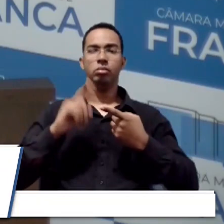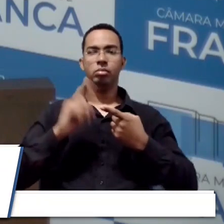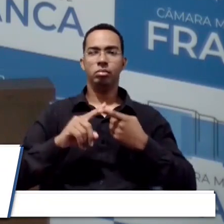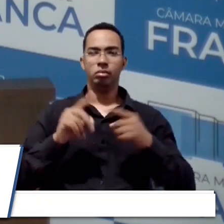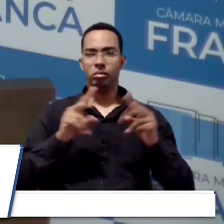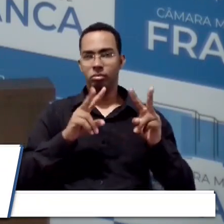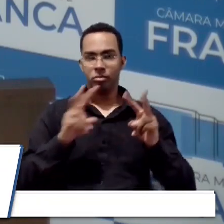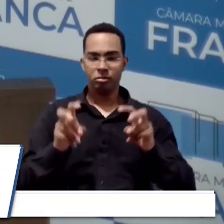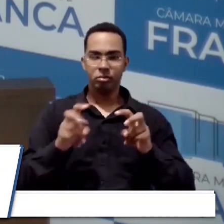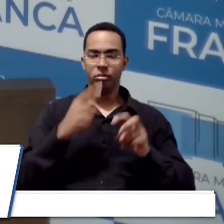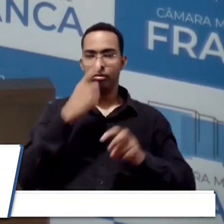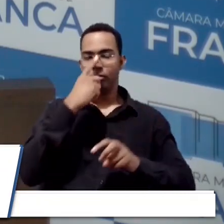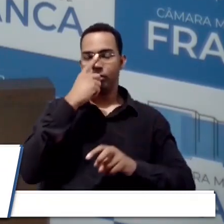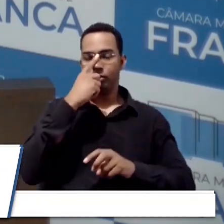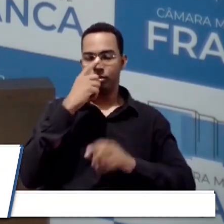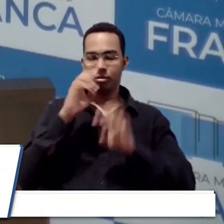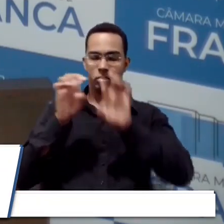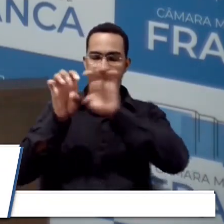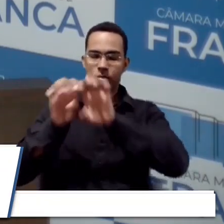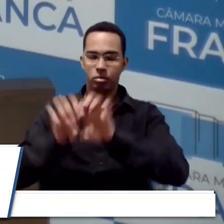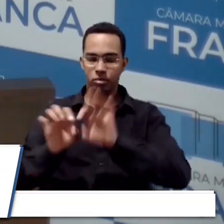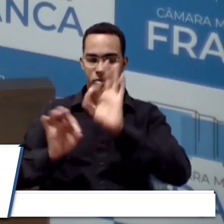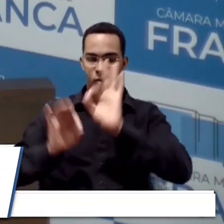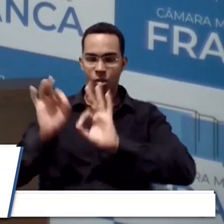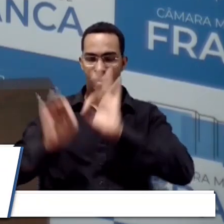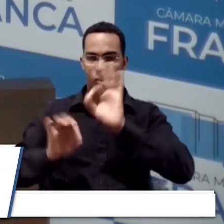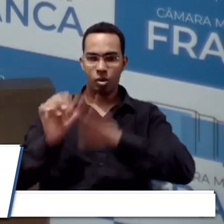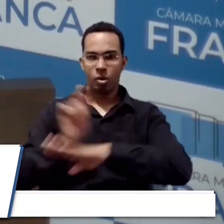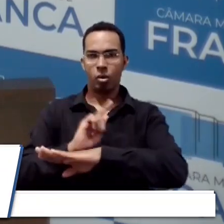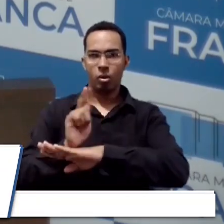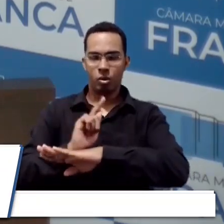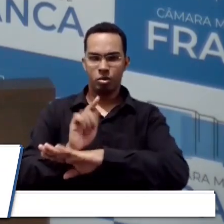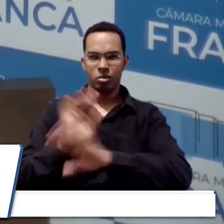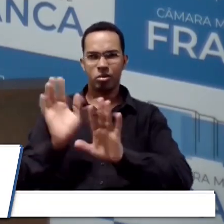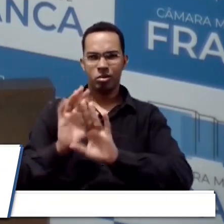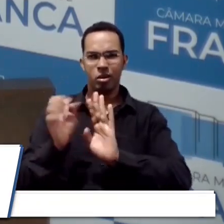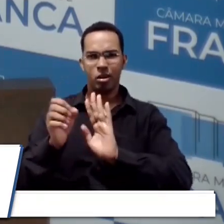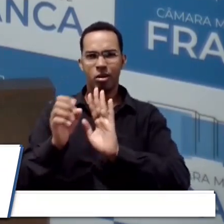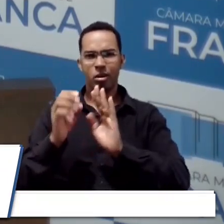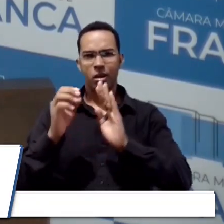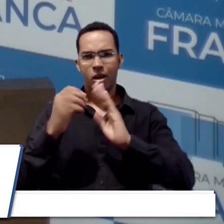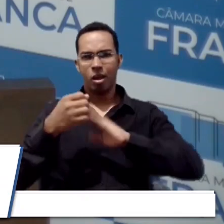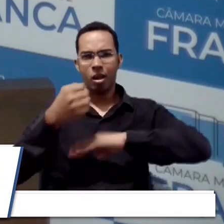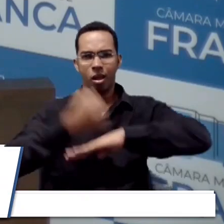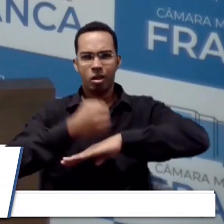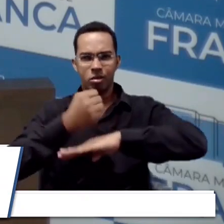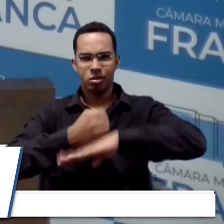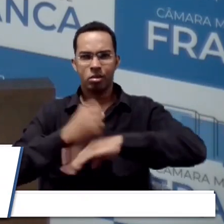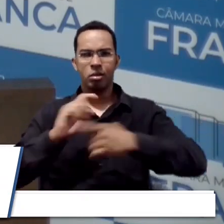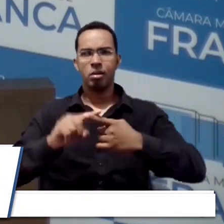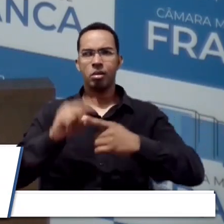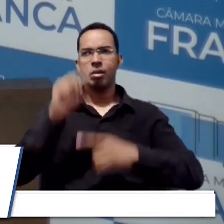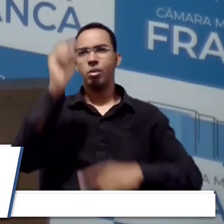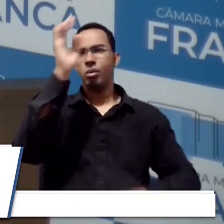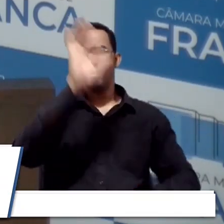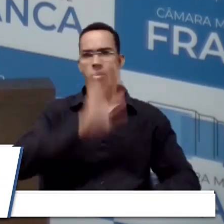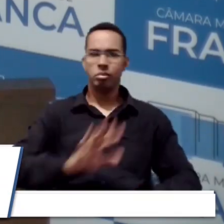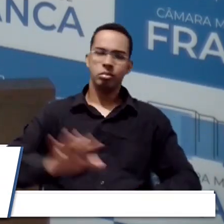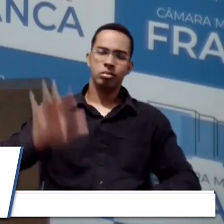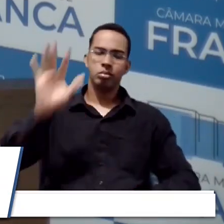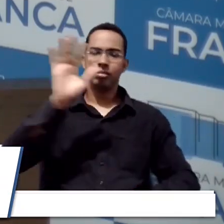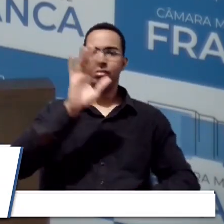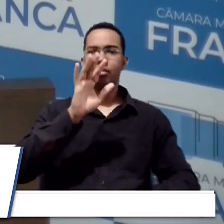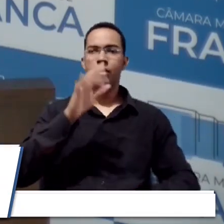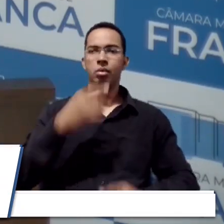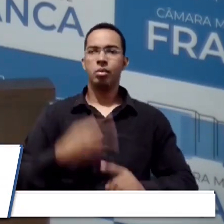de reestruturar a gerência regional, não só de Franca, como do país inteiro, que foi